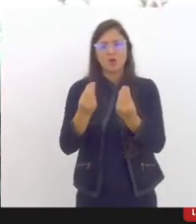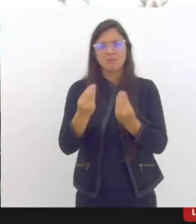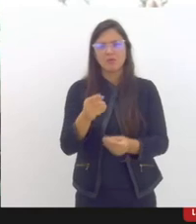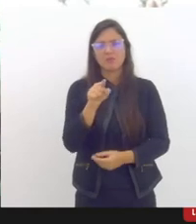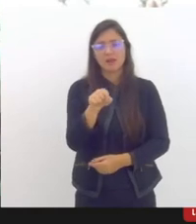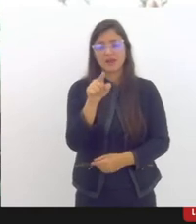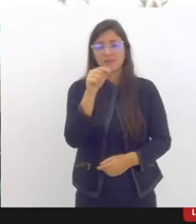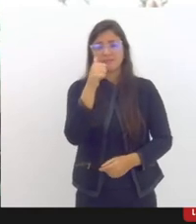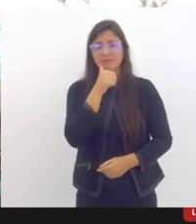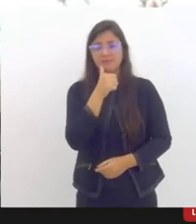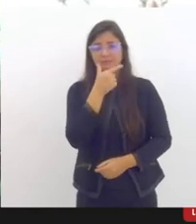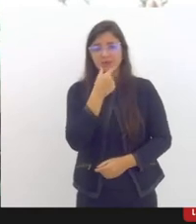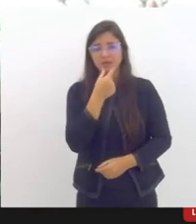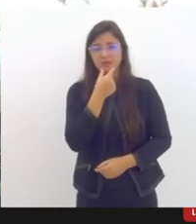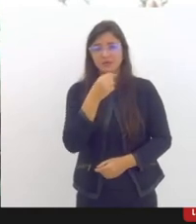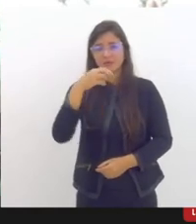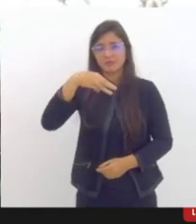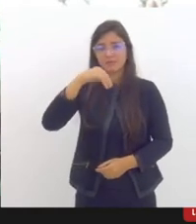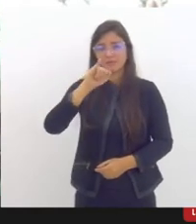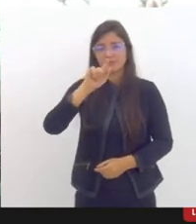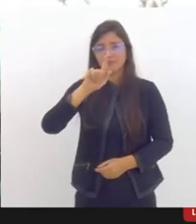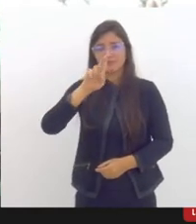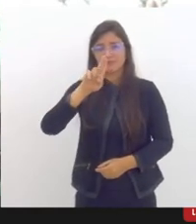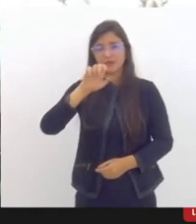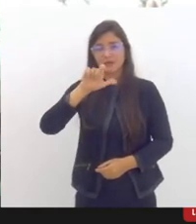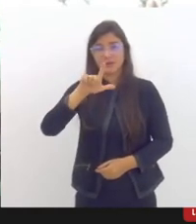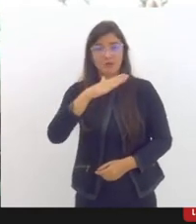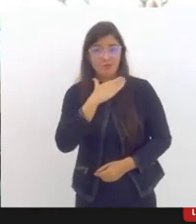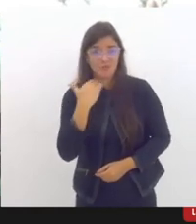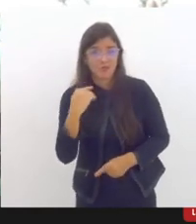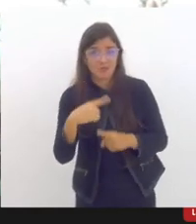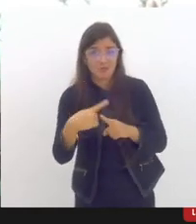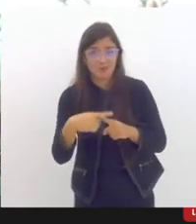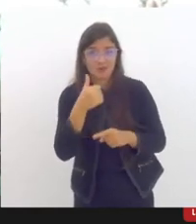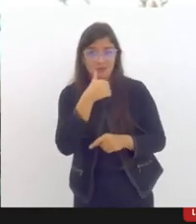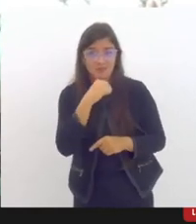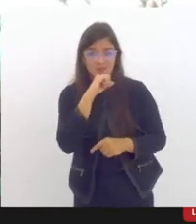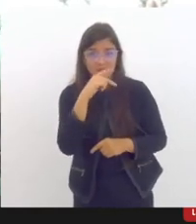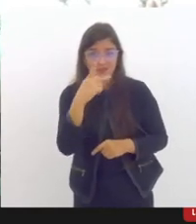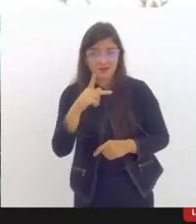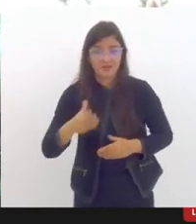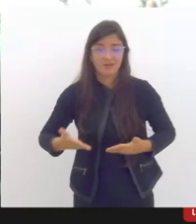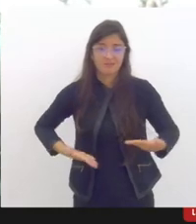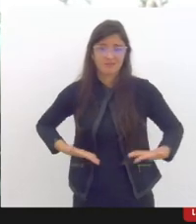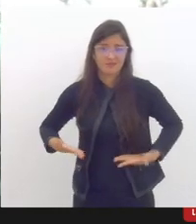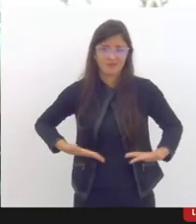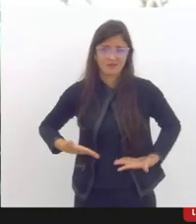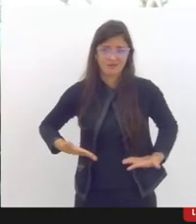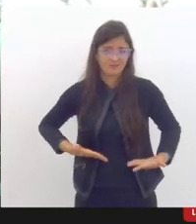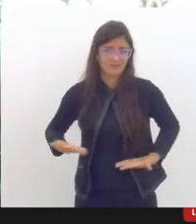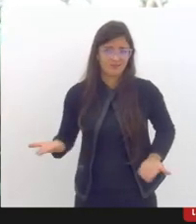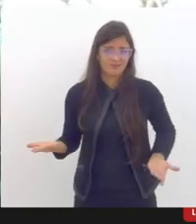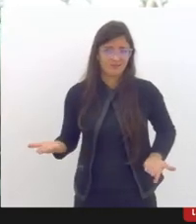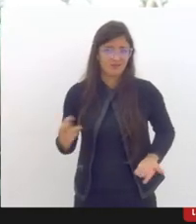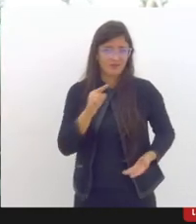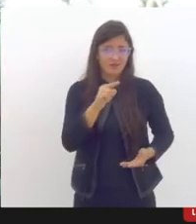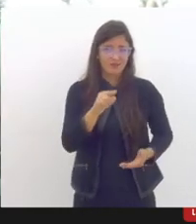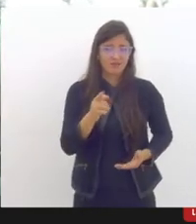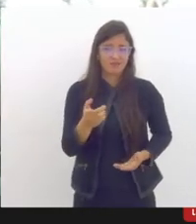Miguel cuja mãe uma empregada doméstica não teve o direito de parar de trabalhar presencialmente